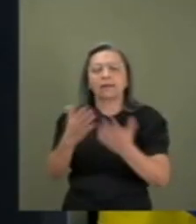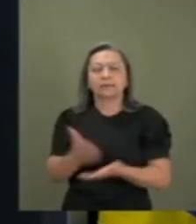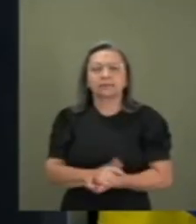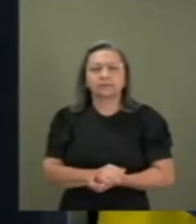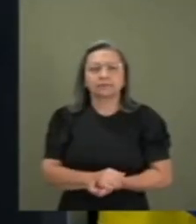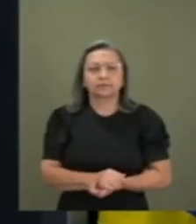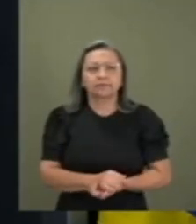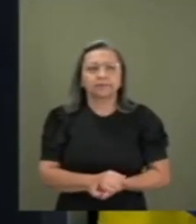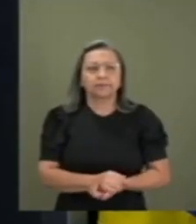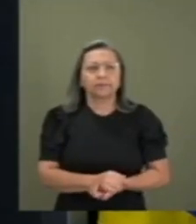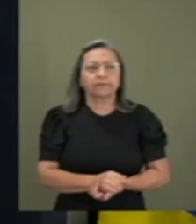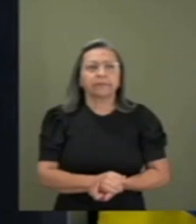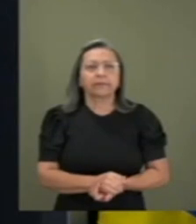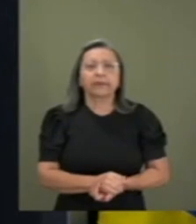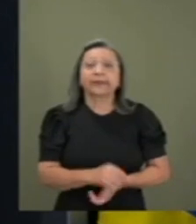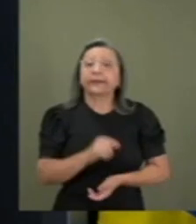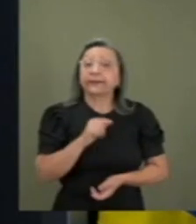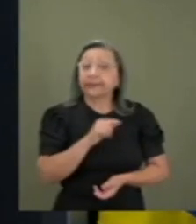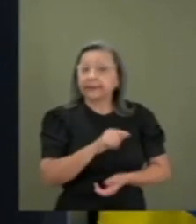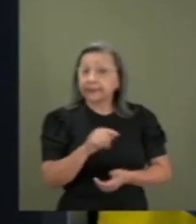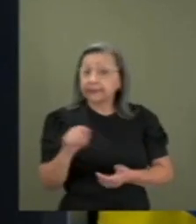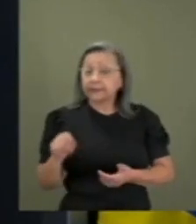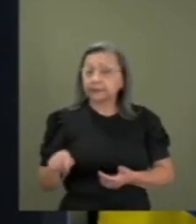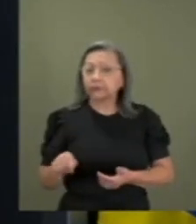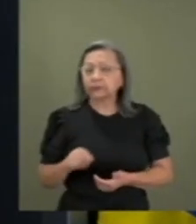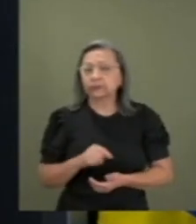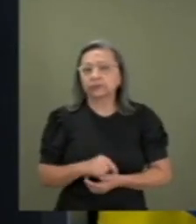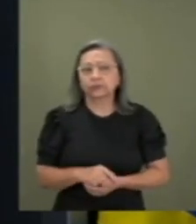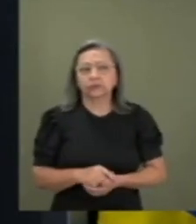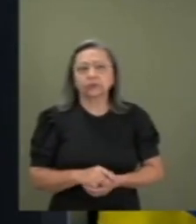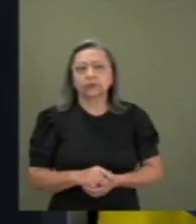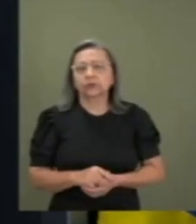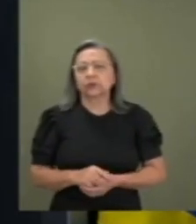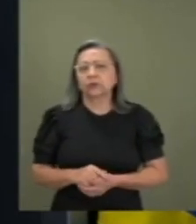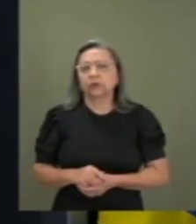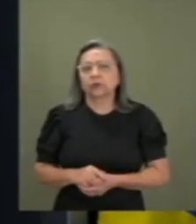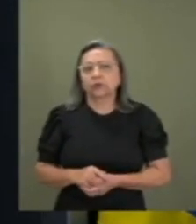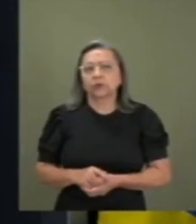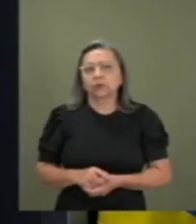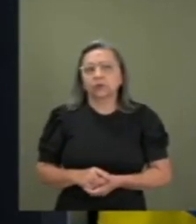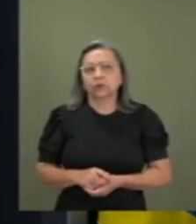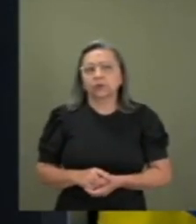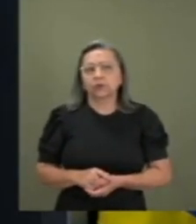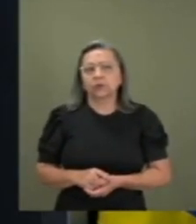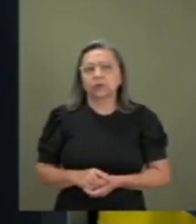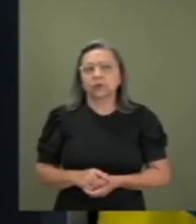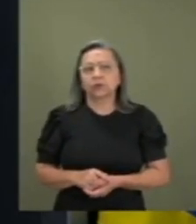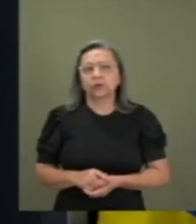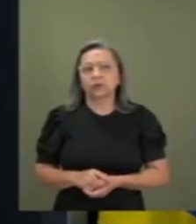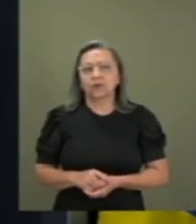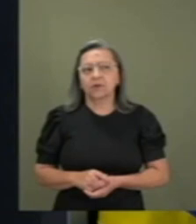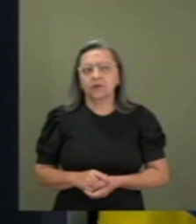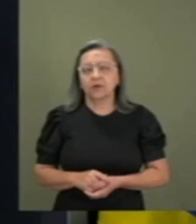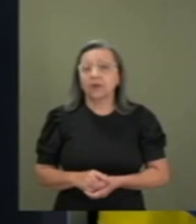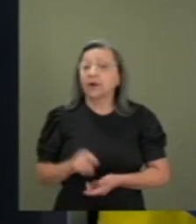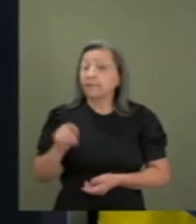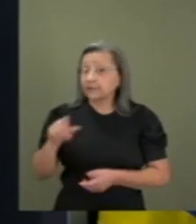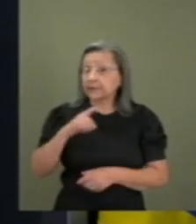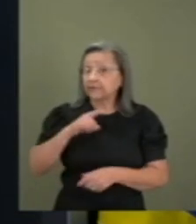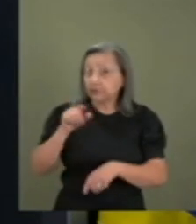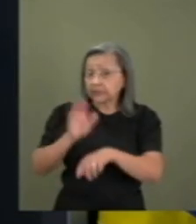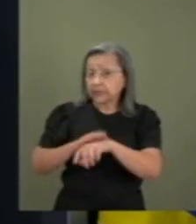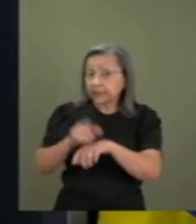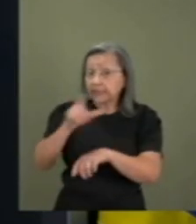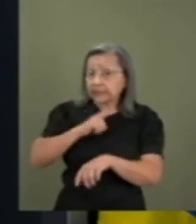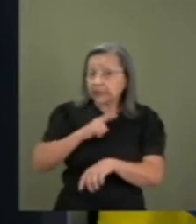Isso é algo, o senhor está sendo privilegiado com